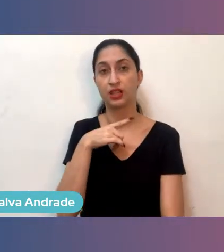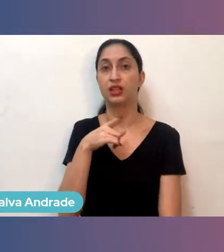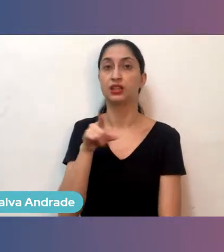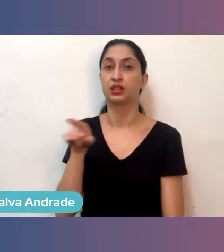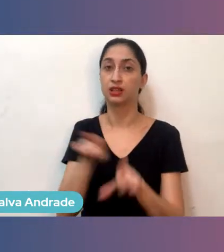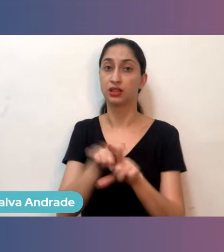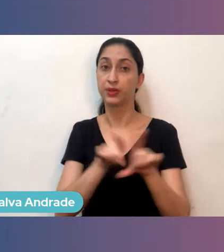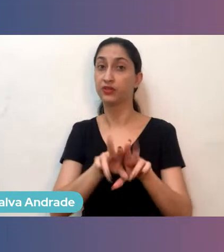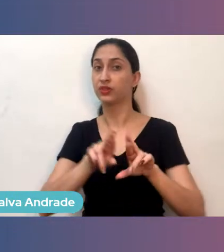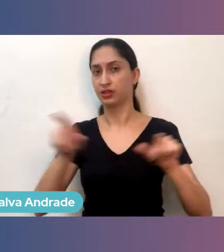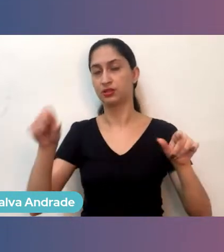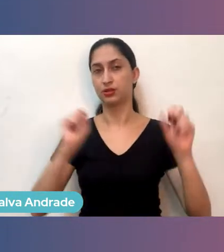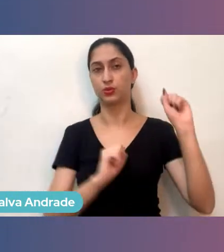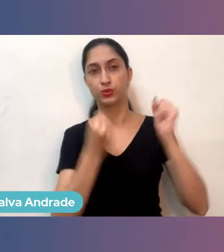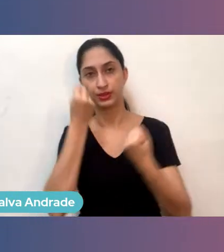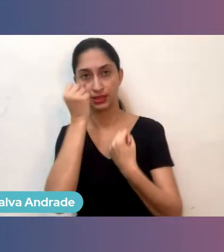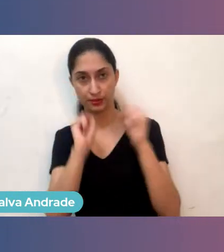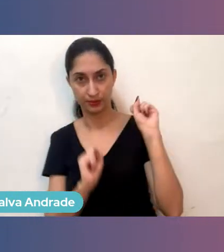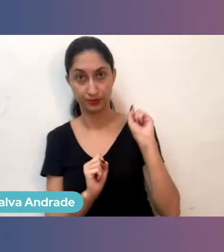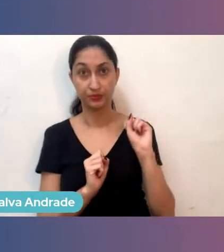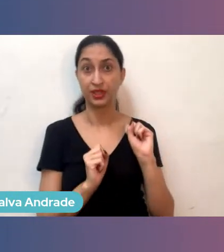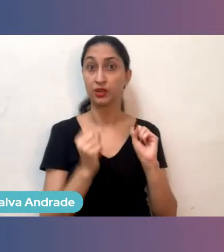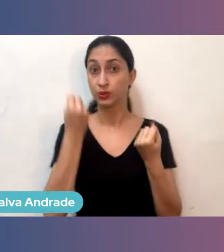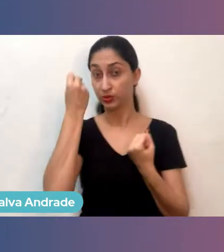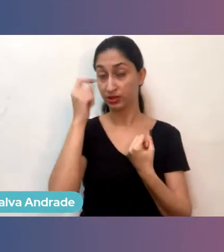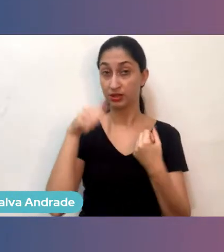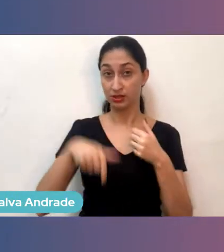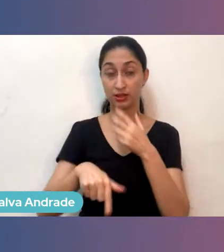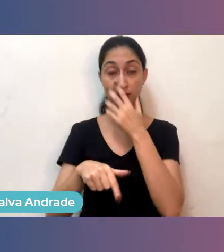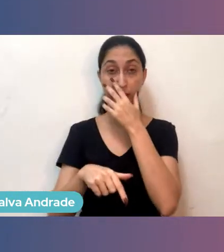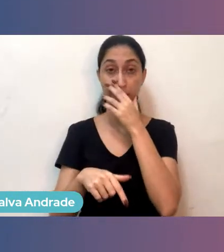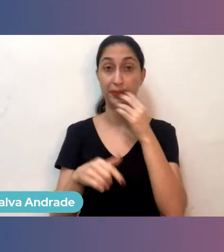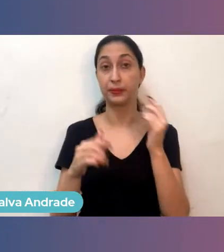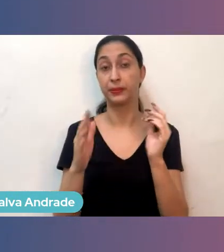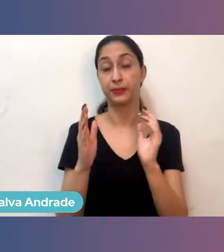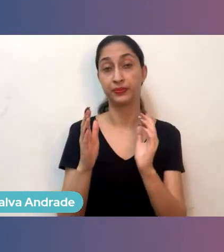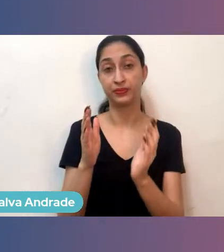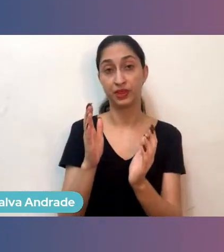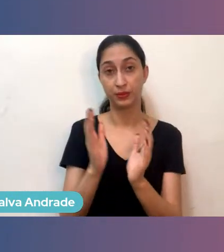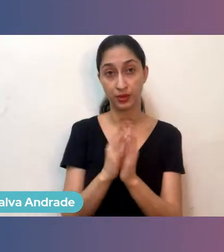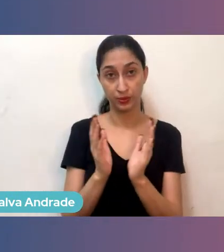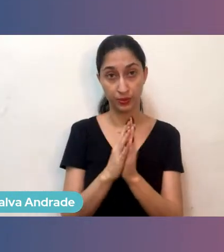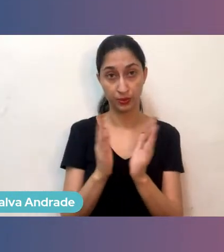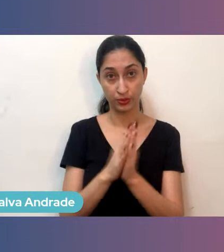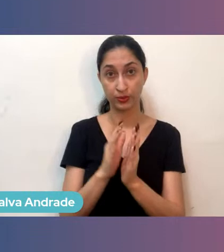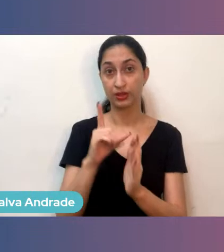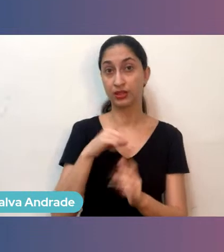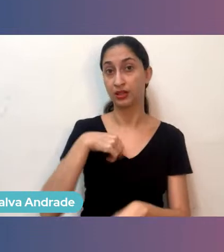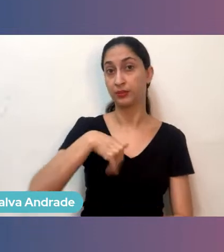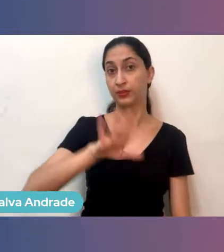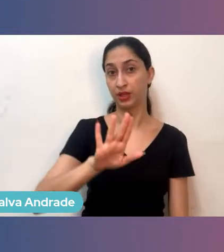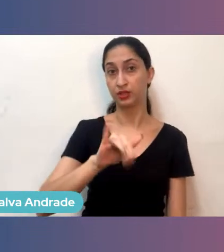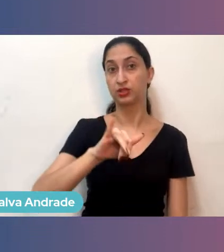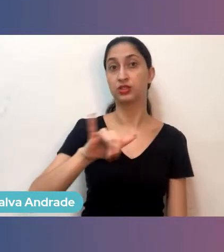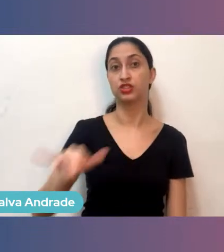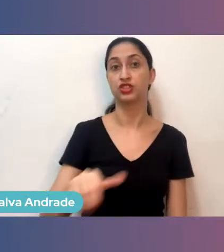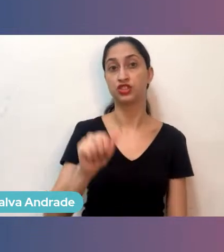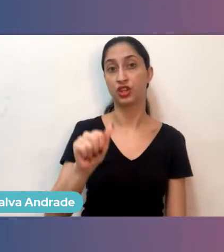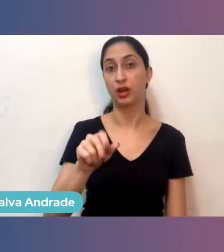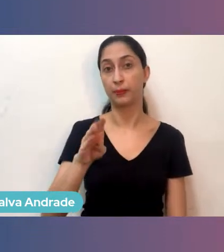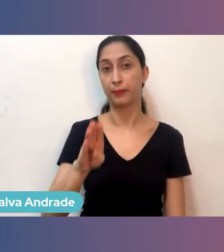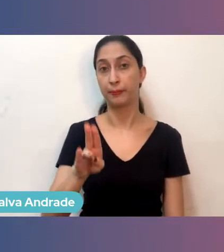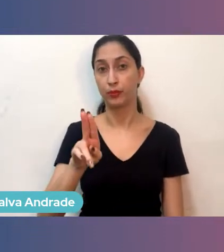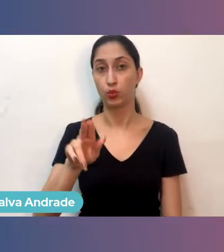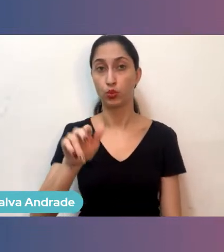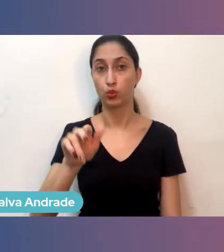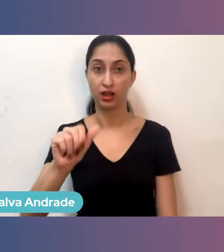também de indústrias. As indústrias de Pernambuco estão mais concentradas em Jaboatão e cidades próximas